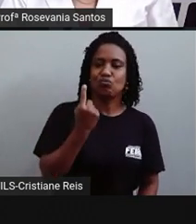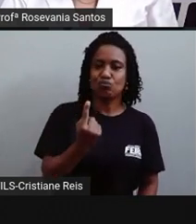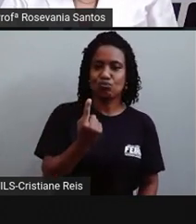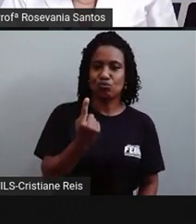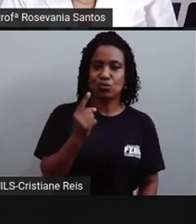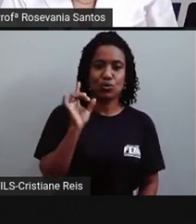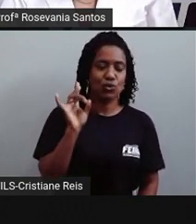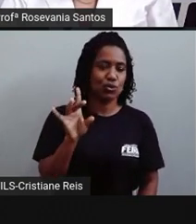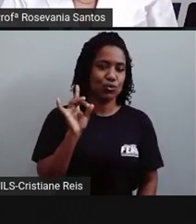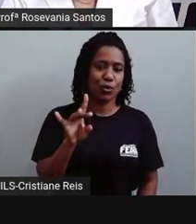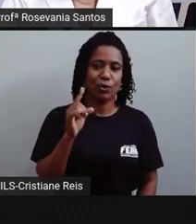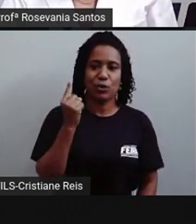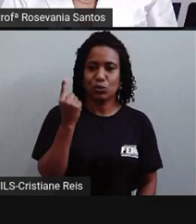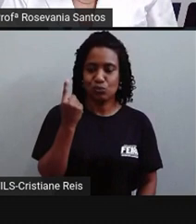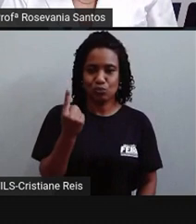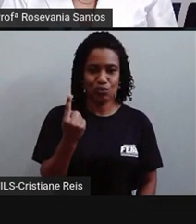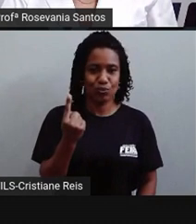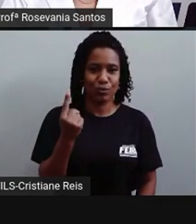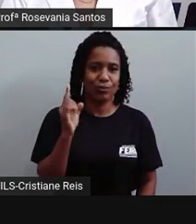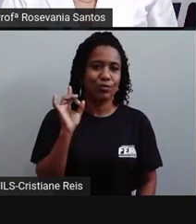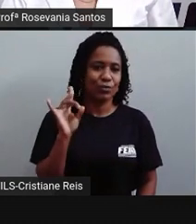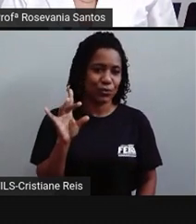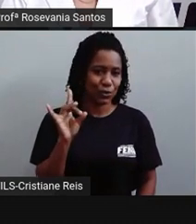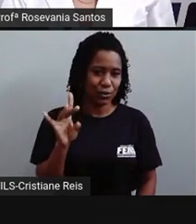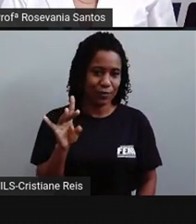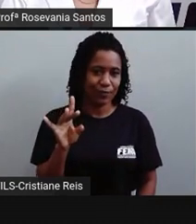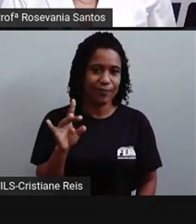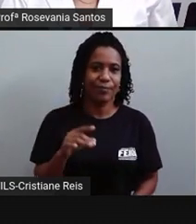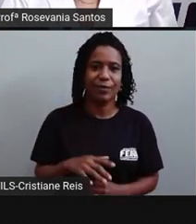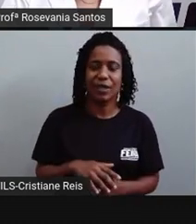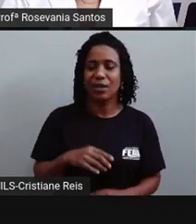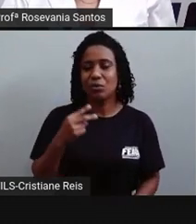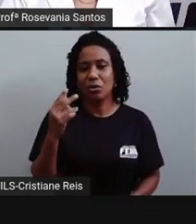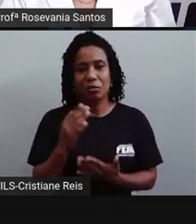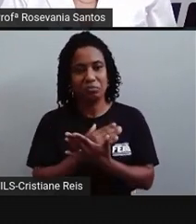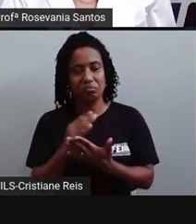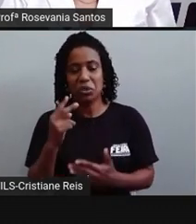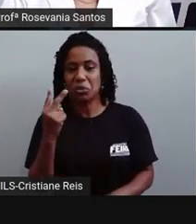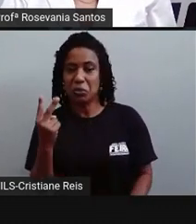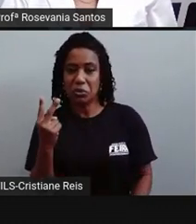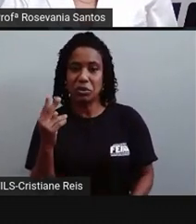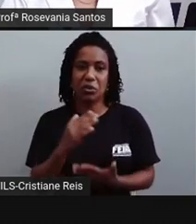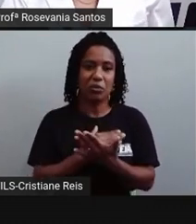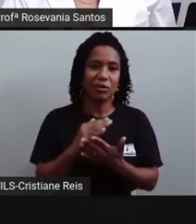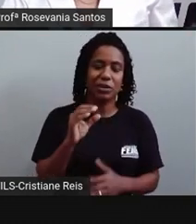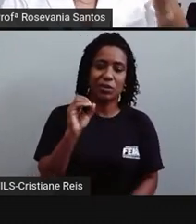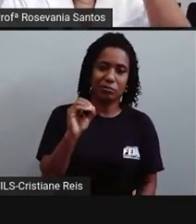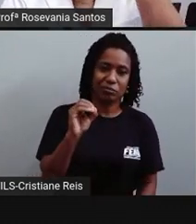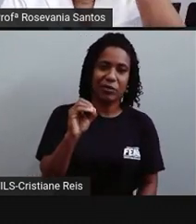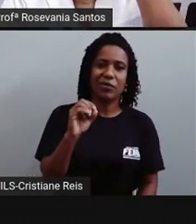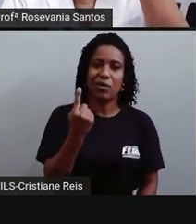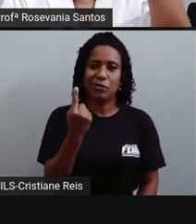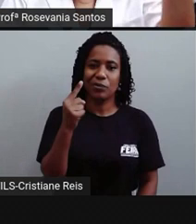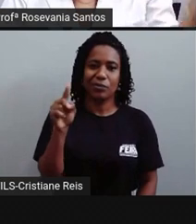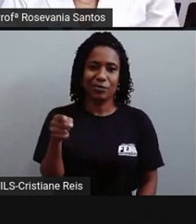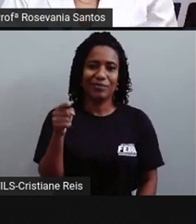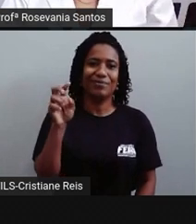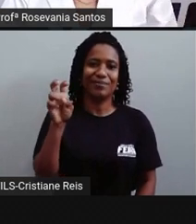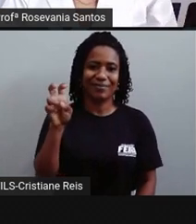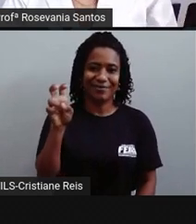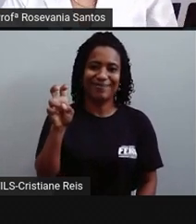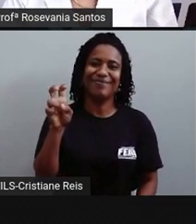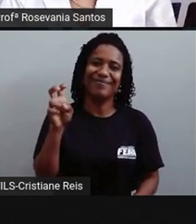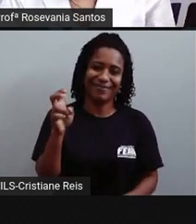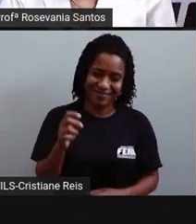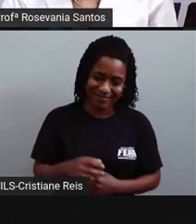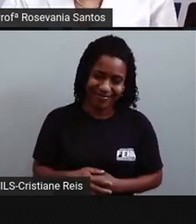filho, né, um filho e meio, bora colocar assim. Dois filhos, algumas tem dois, outras não tem nenhum, mas a conta, né, deu o meio, não é que vai dividir a criança ao